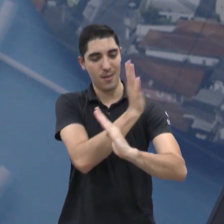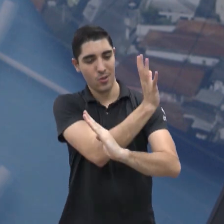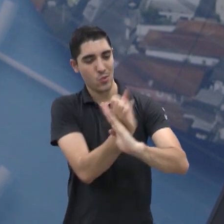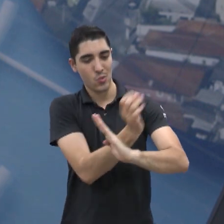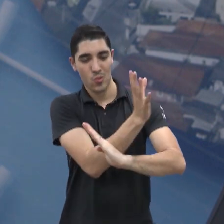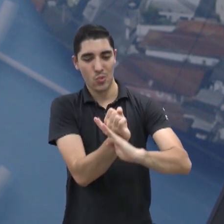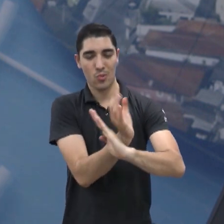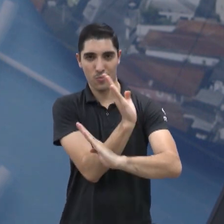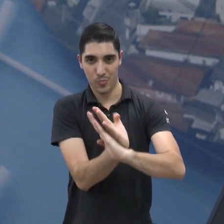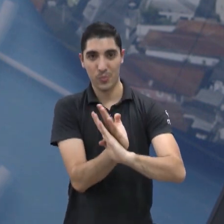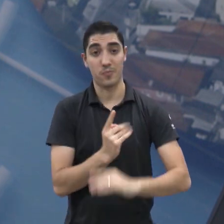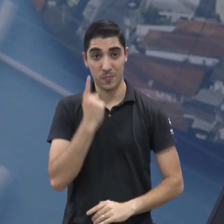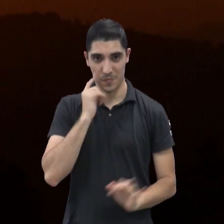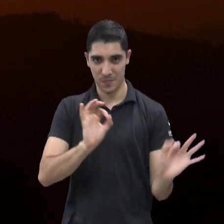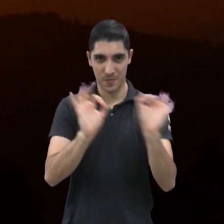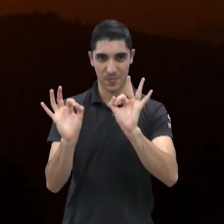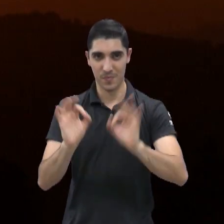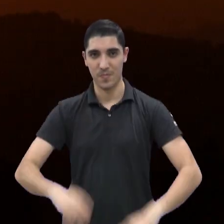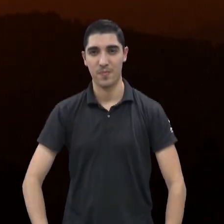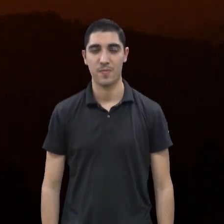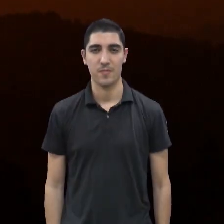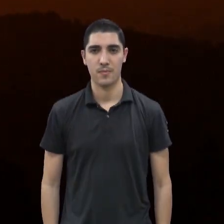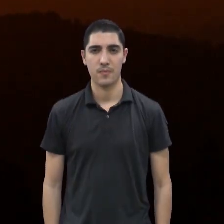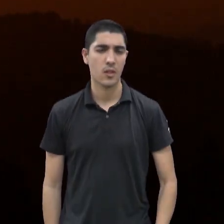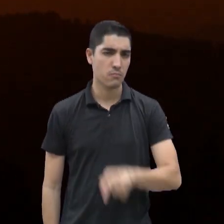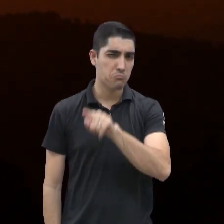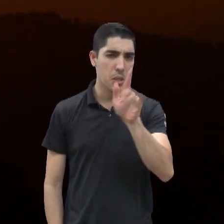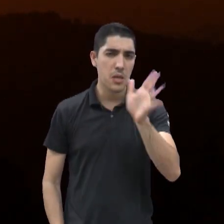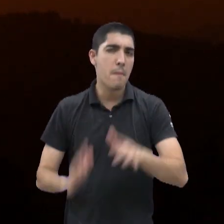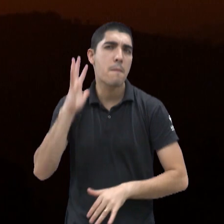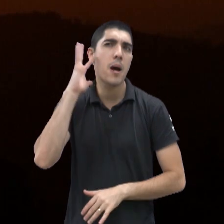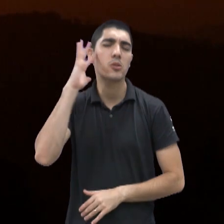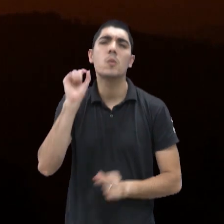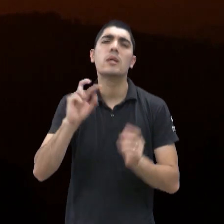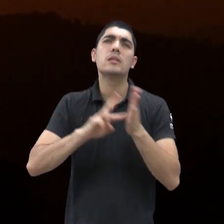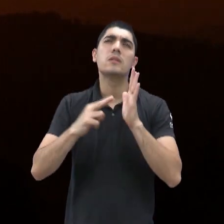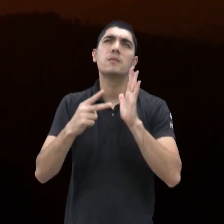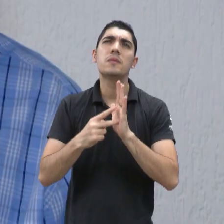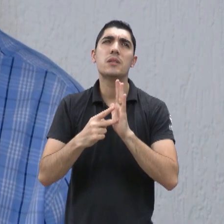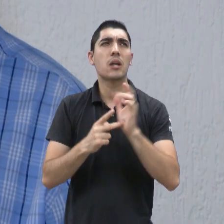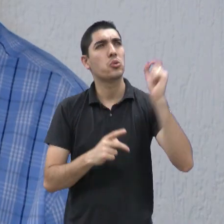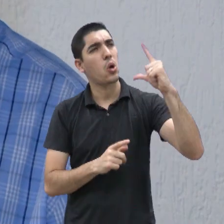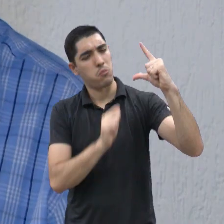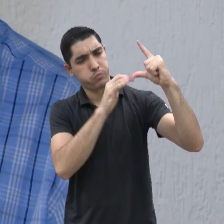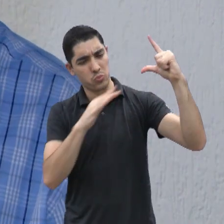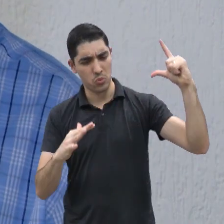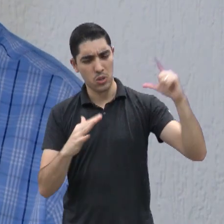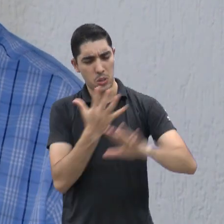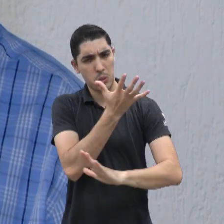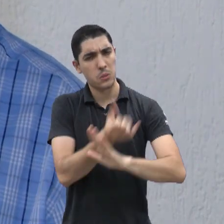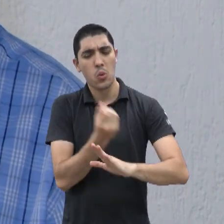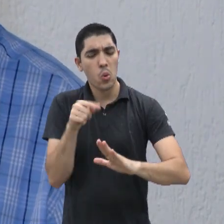repercute aqui com eles. Você já se perguntou o que é energia solar e como ela funciona? A energia solar é